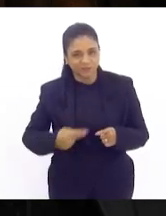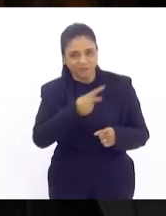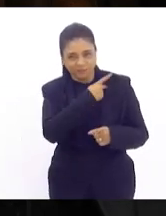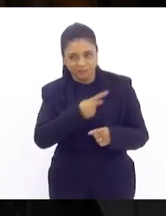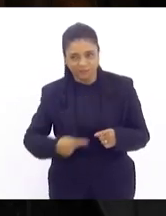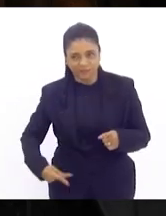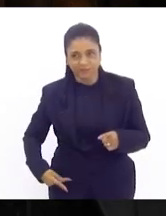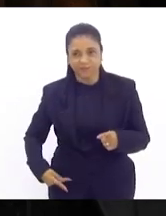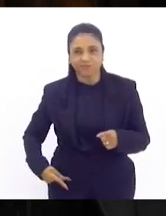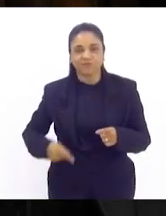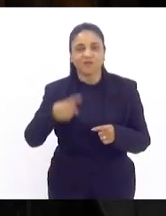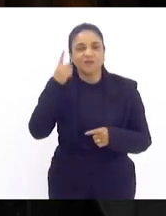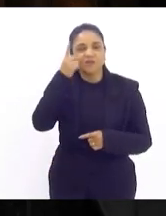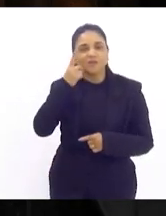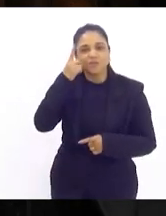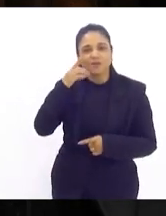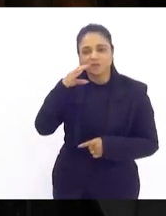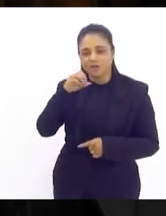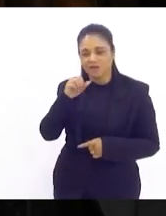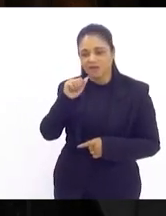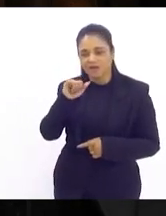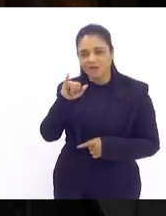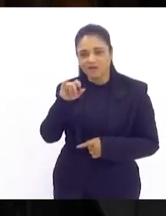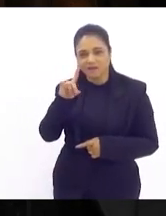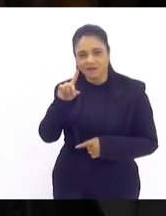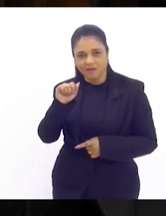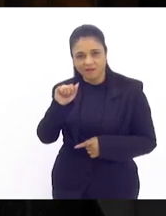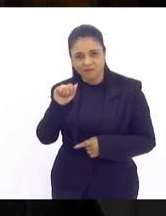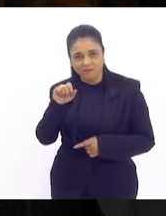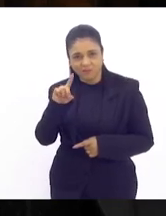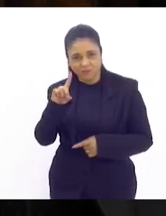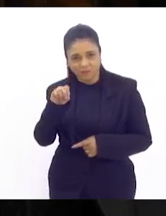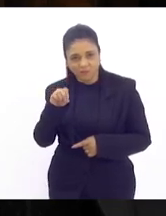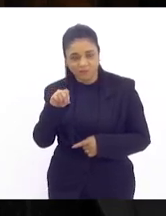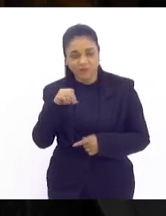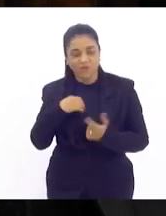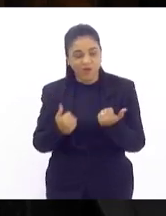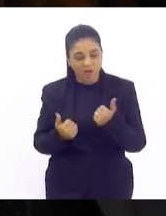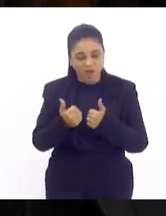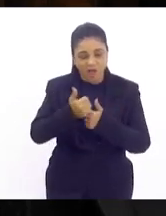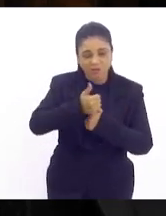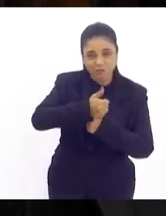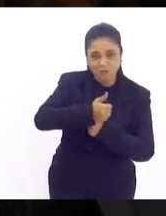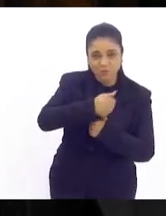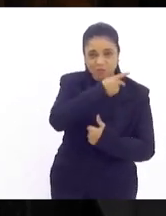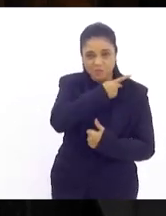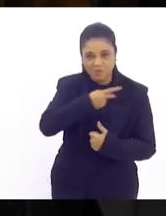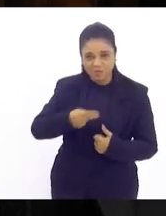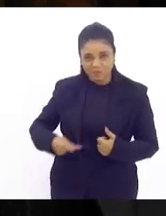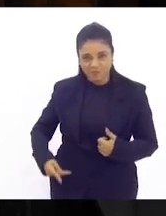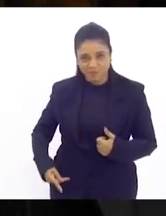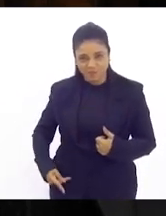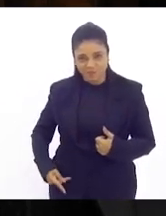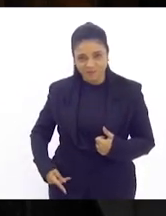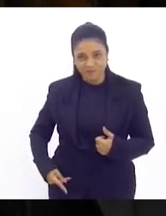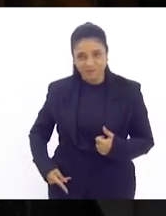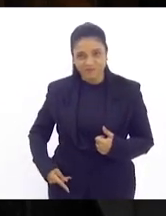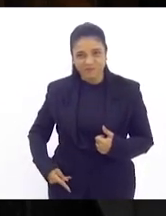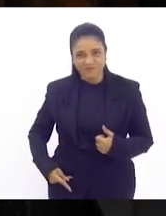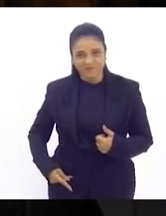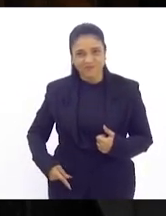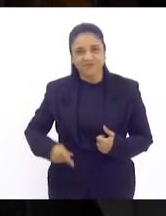deputado Caiado que agora vai assumir a presidência vai assumir aqui o nosso